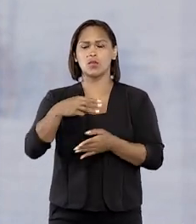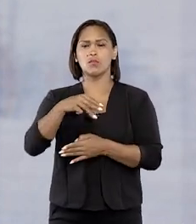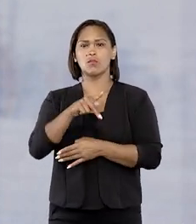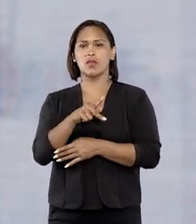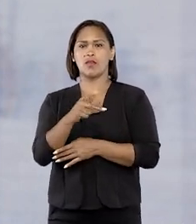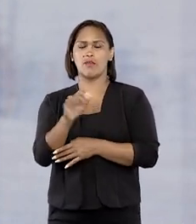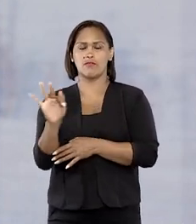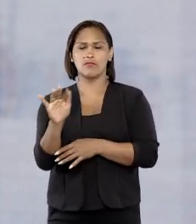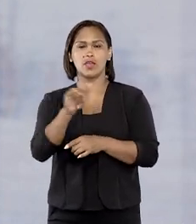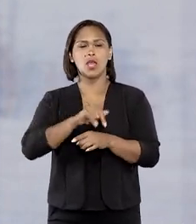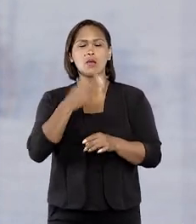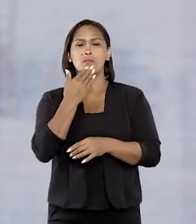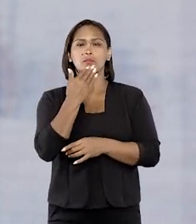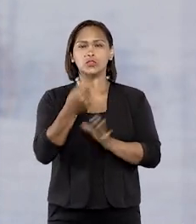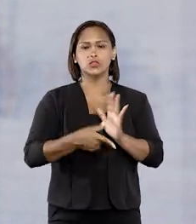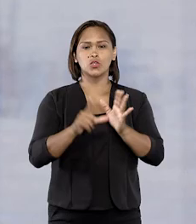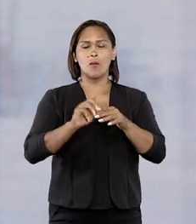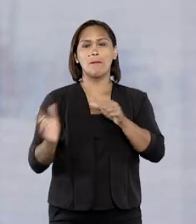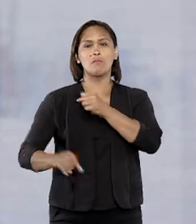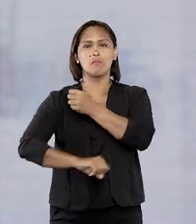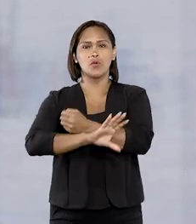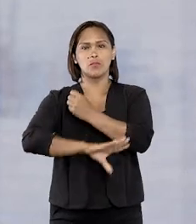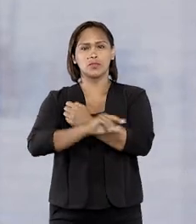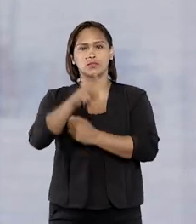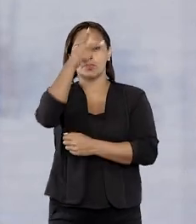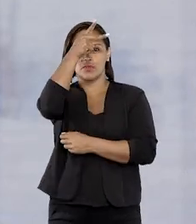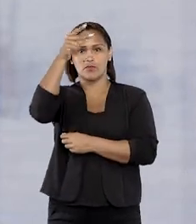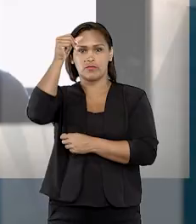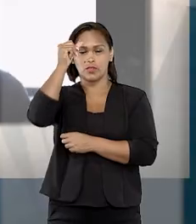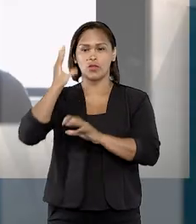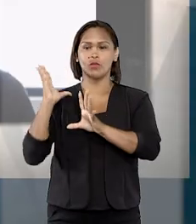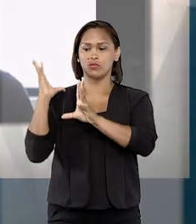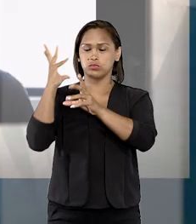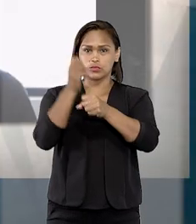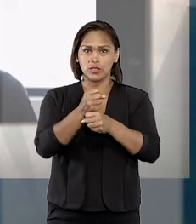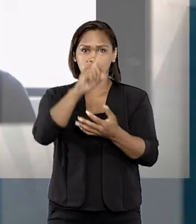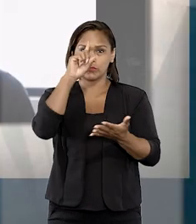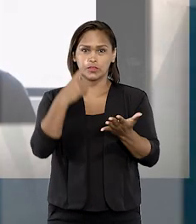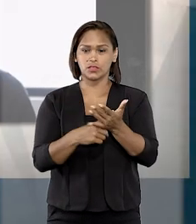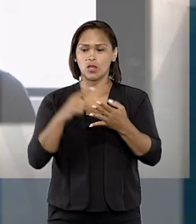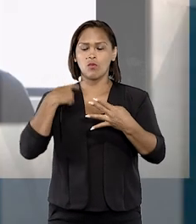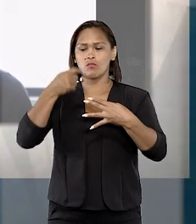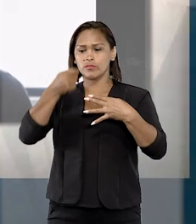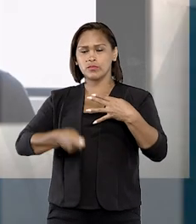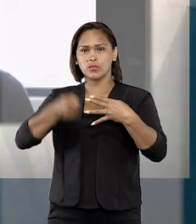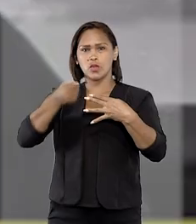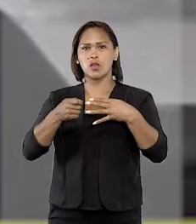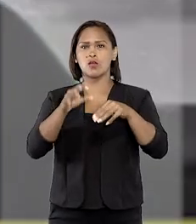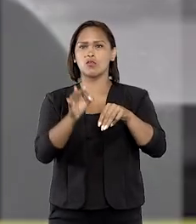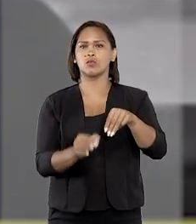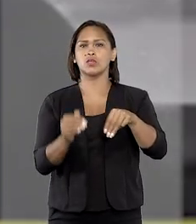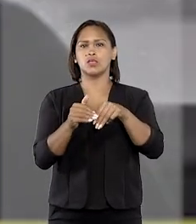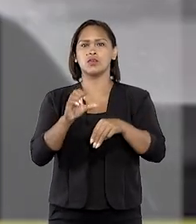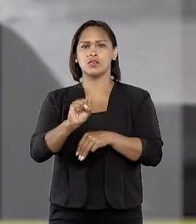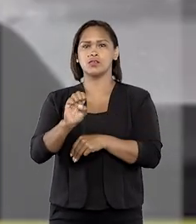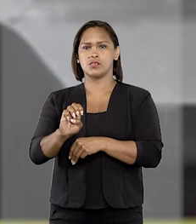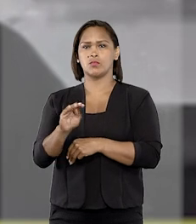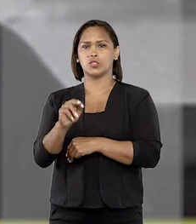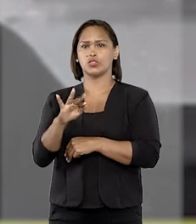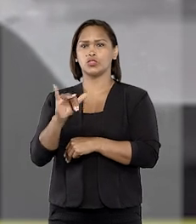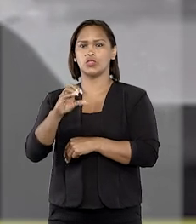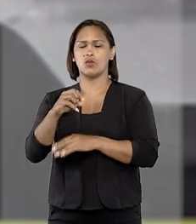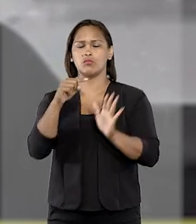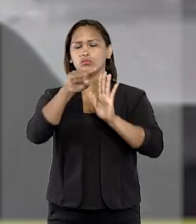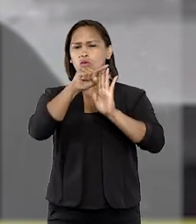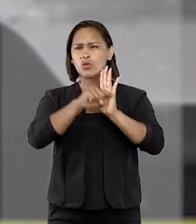com a MPF, mediante solicitação de propina pelo prefeito. Em revisão de sua decisão monocrática, o ministro Sebastião